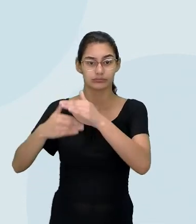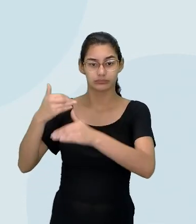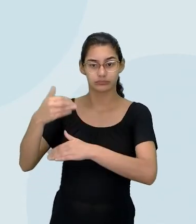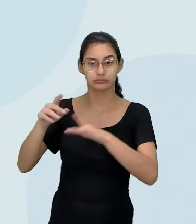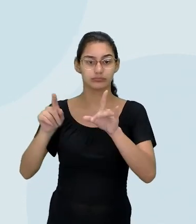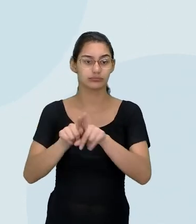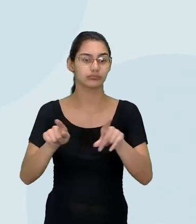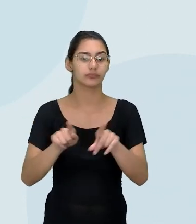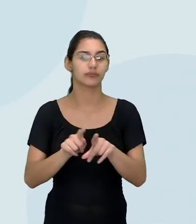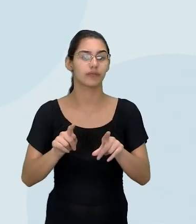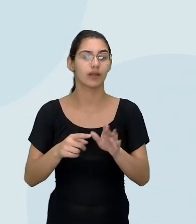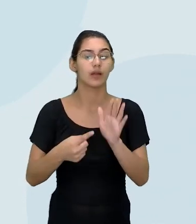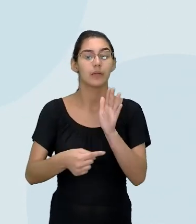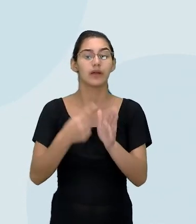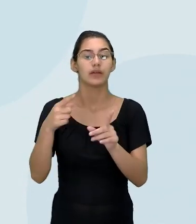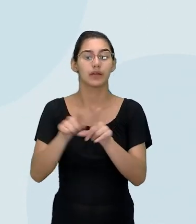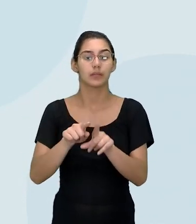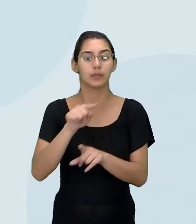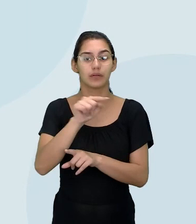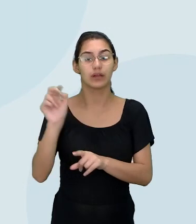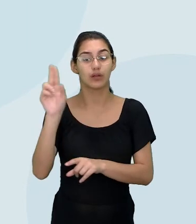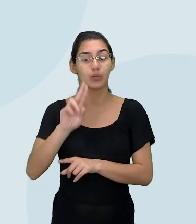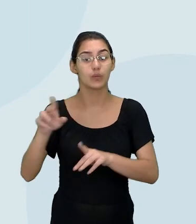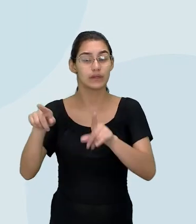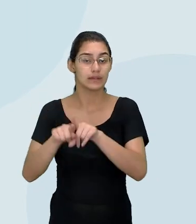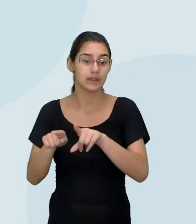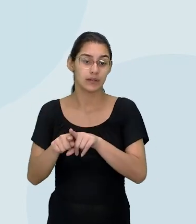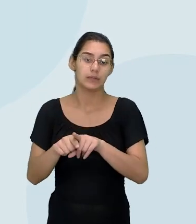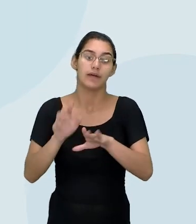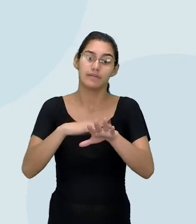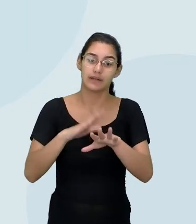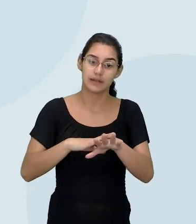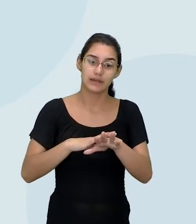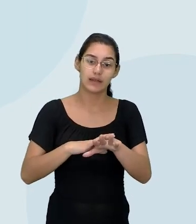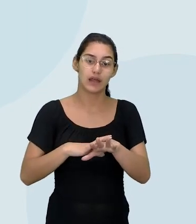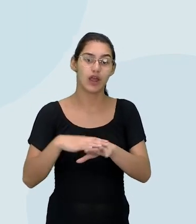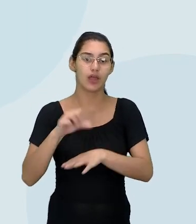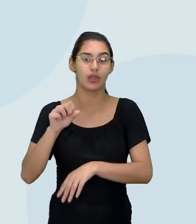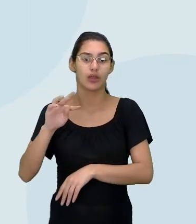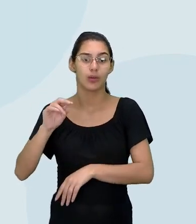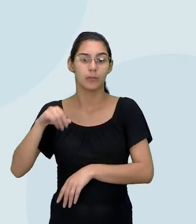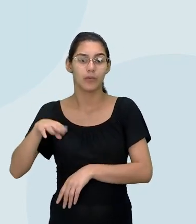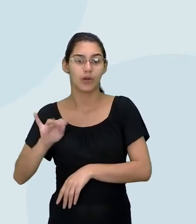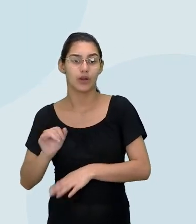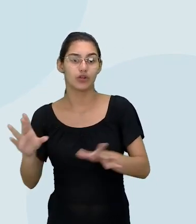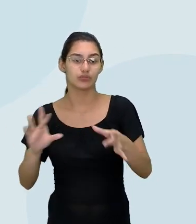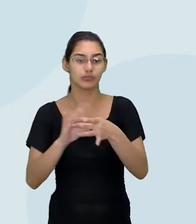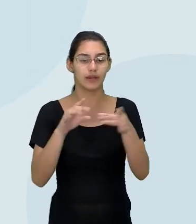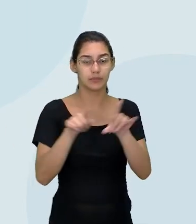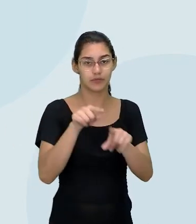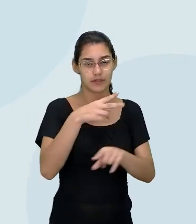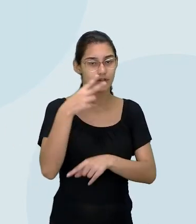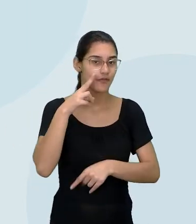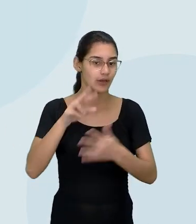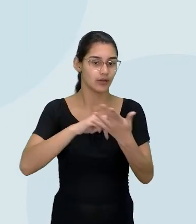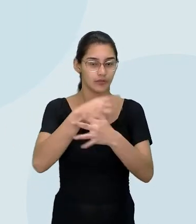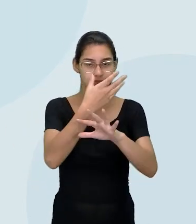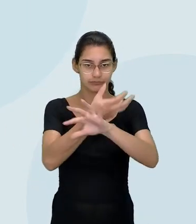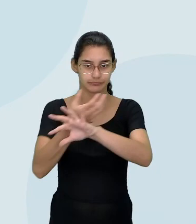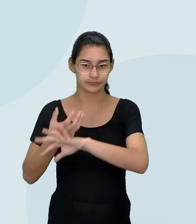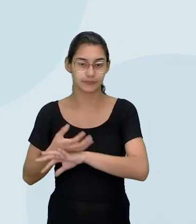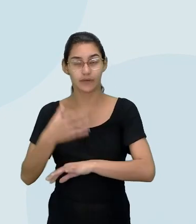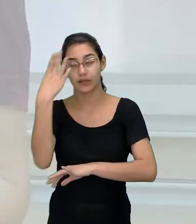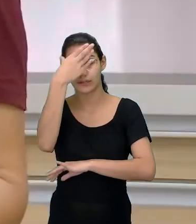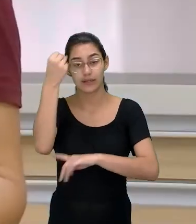e principalmente para que vocês usem isso para fazer o seu storyboard e juntar aí com o que vocês estão vendo nos outros componentes